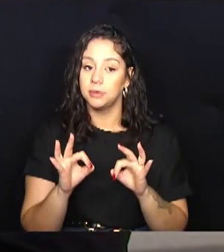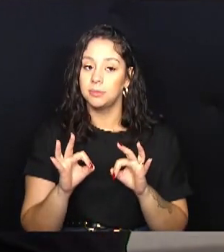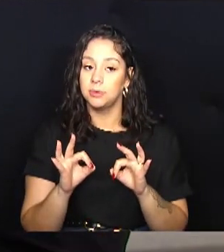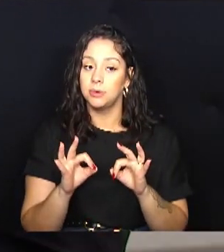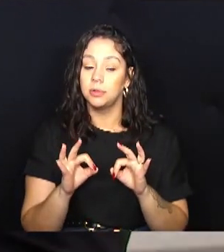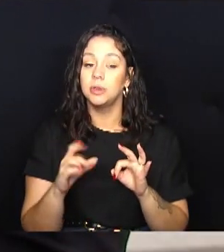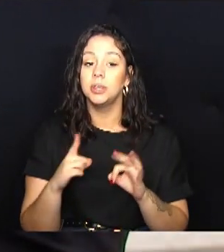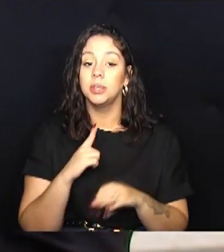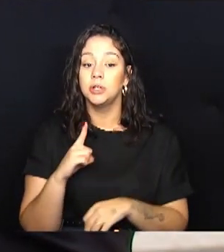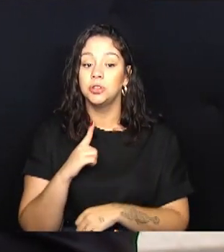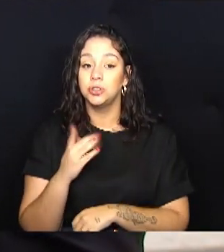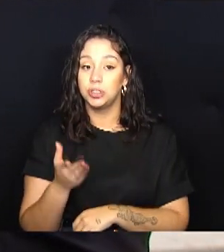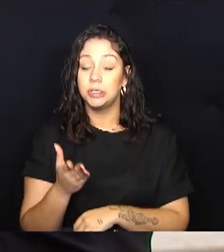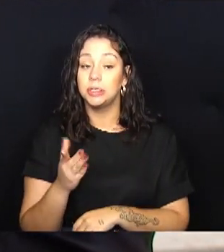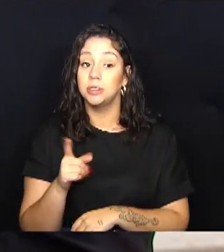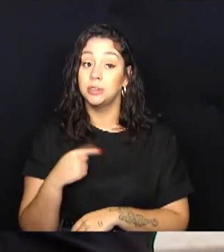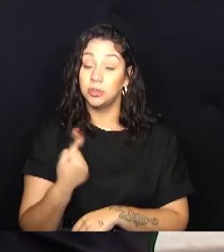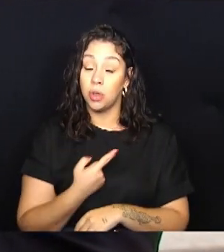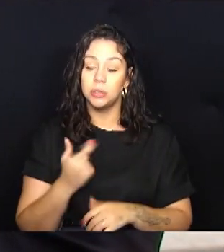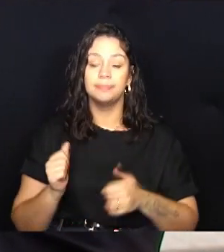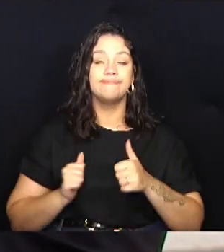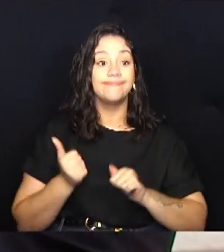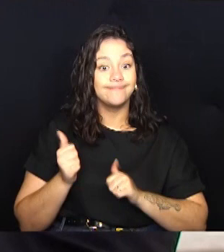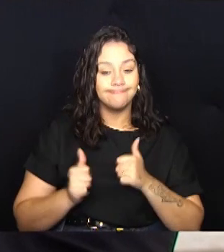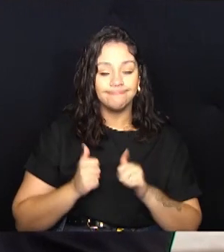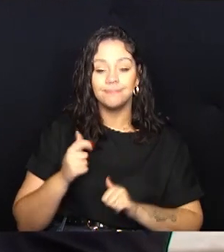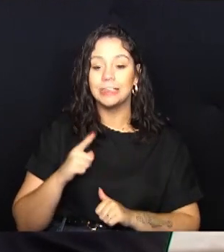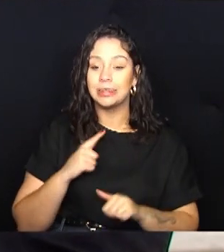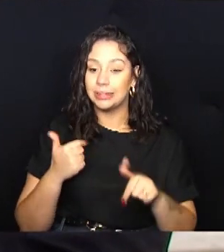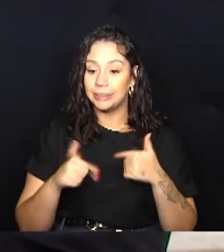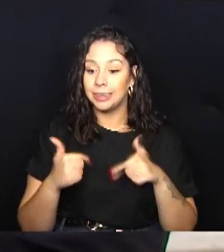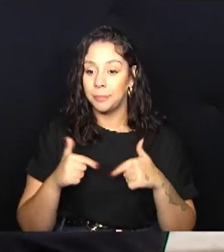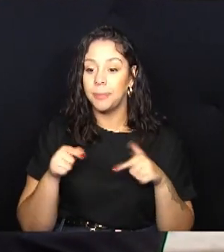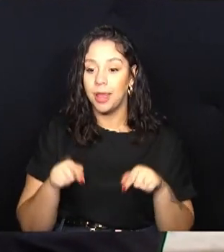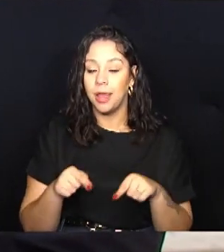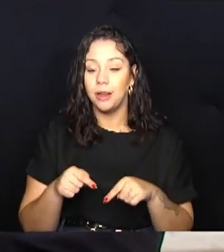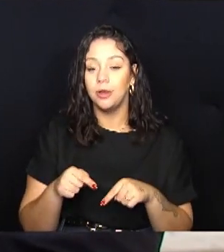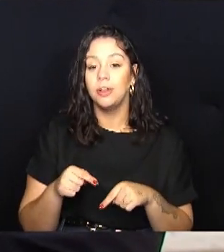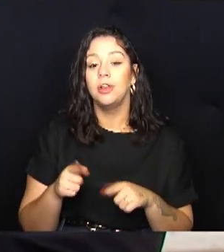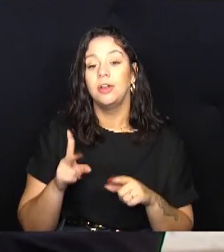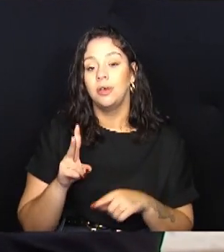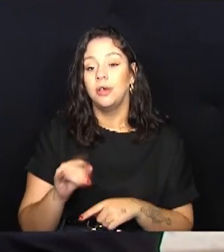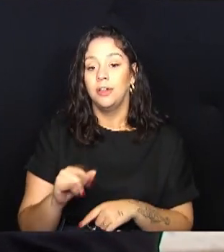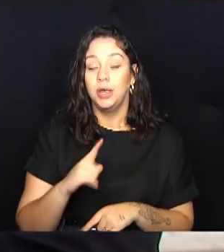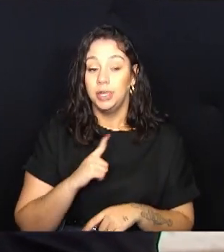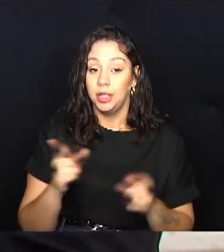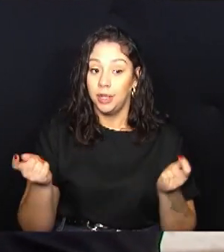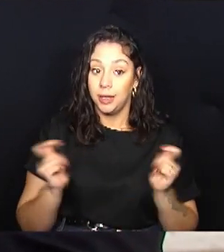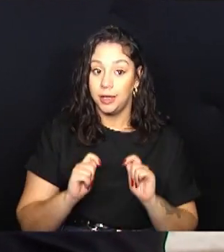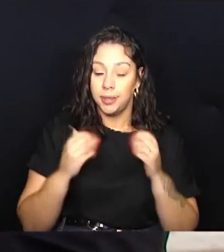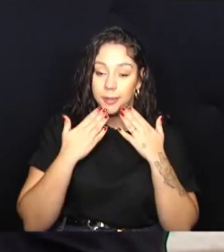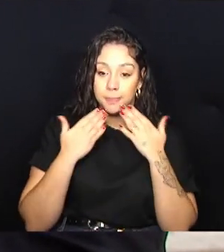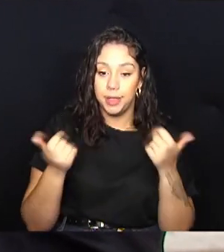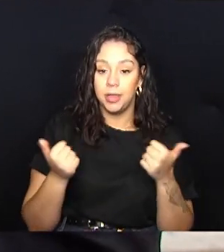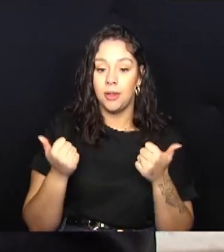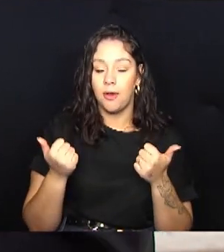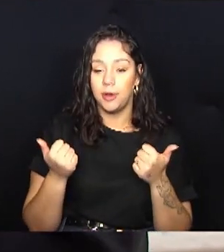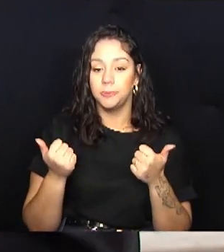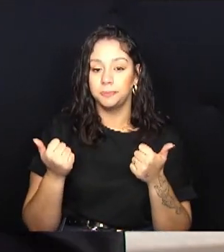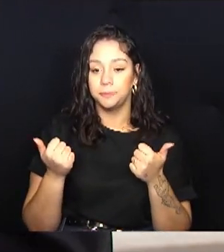bastante ansiosos por esse trabalho. Eu acho que isso vai oferecer uma condição muito melhor de fluxo para